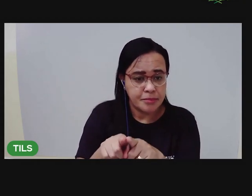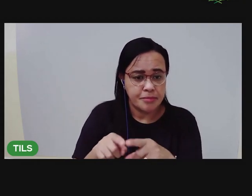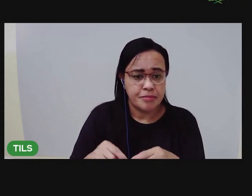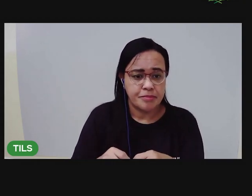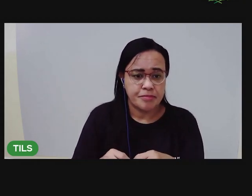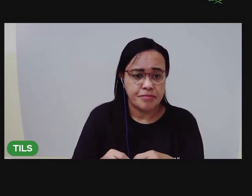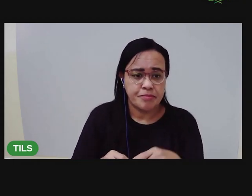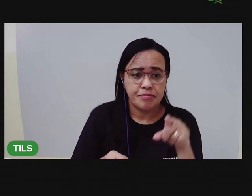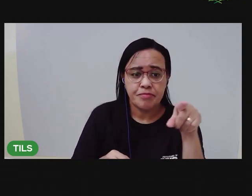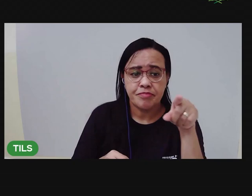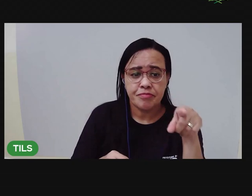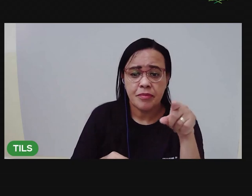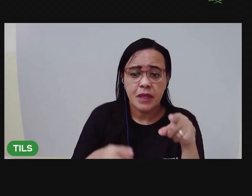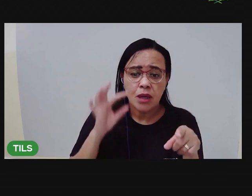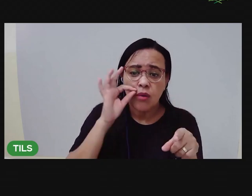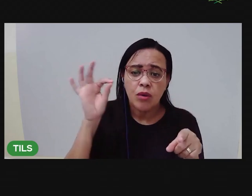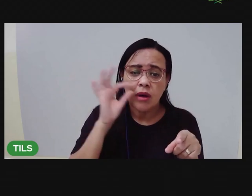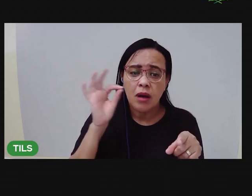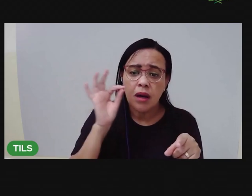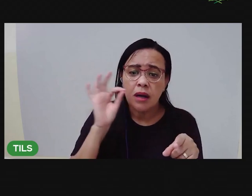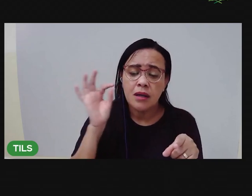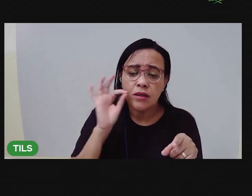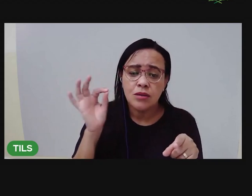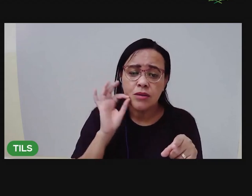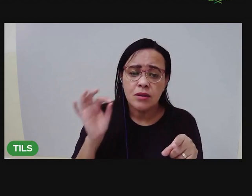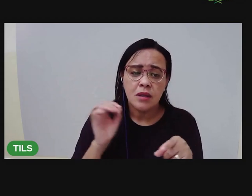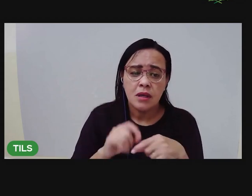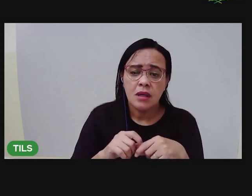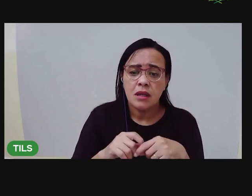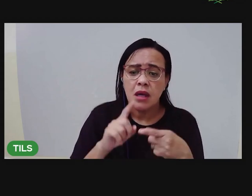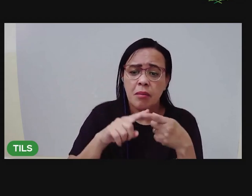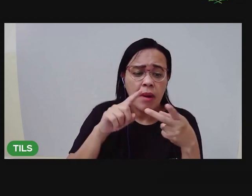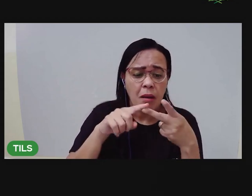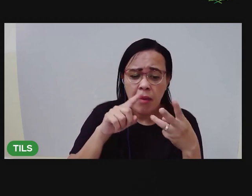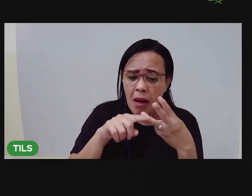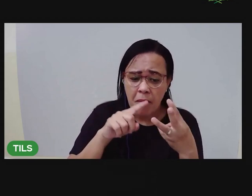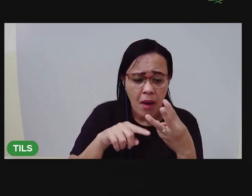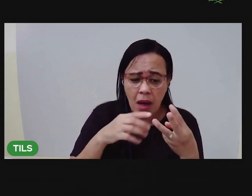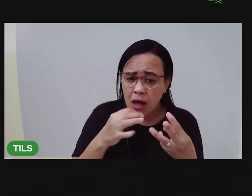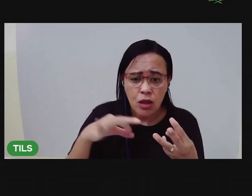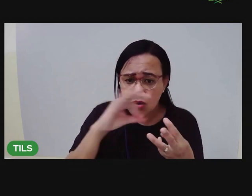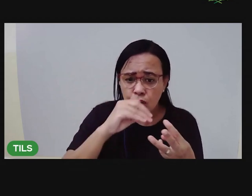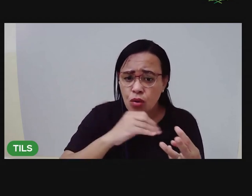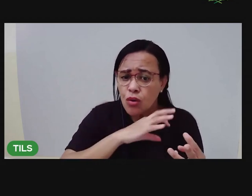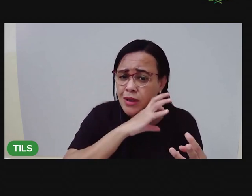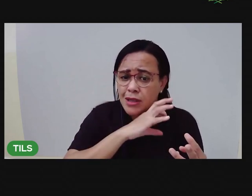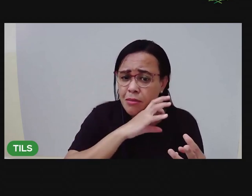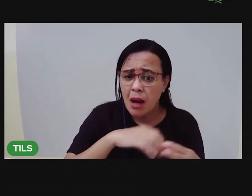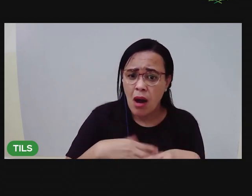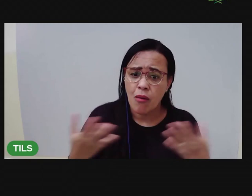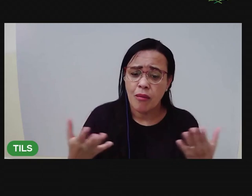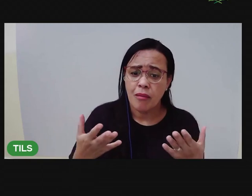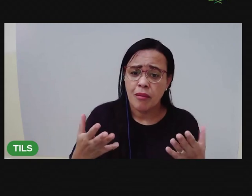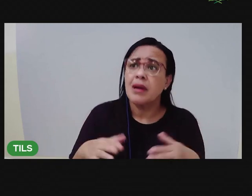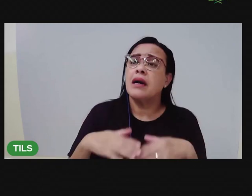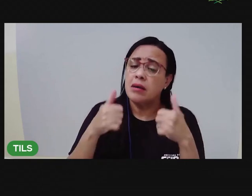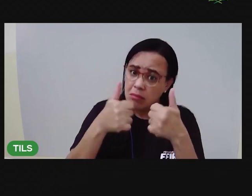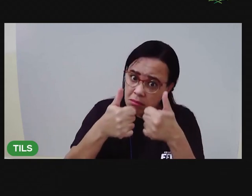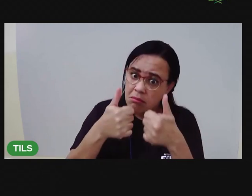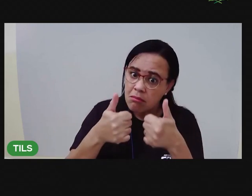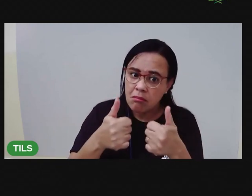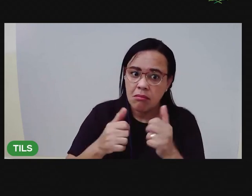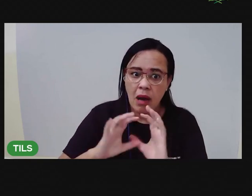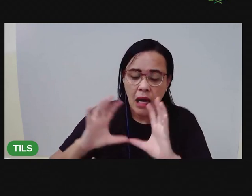E o Tigre? E o Hélio? E a Lina? Claro, querido. Ele foi juntando tudo